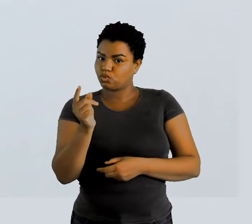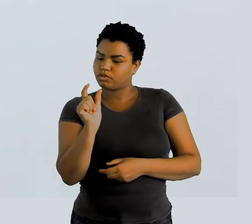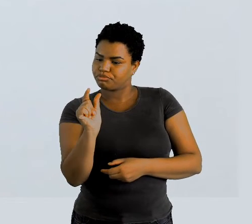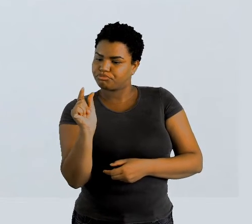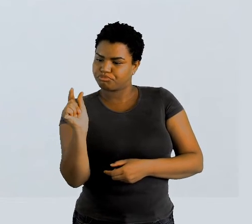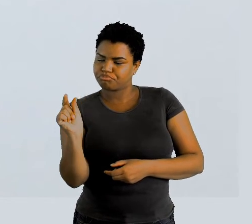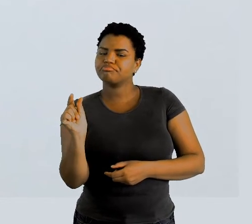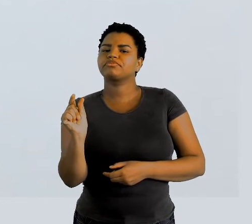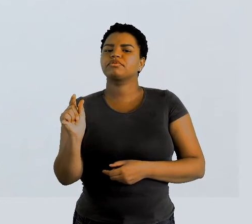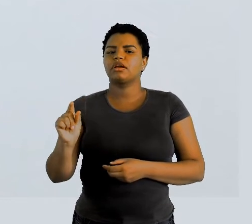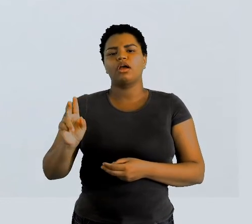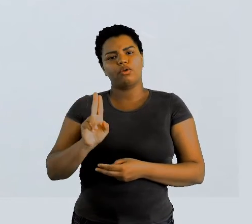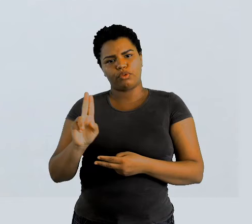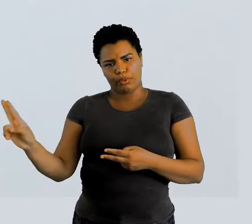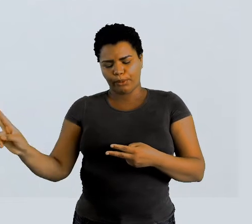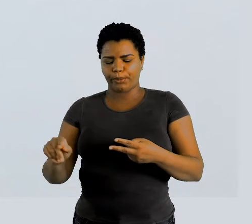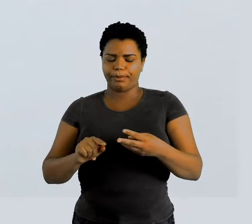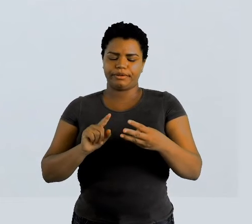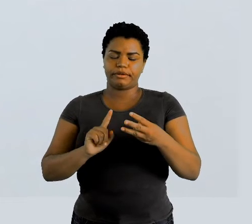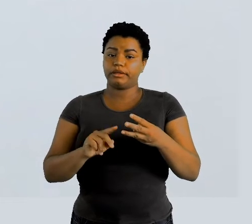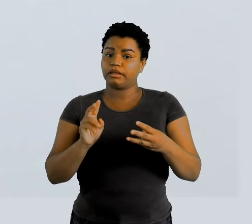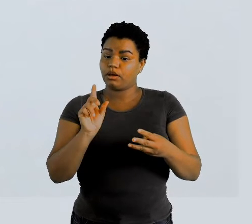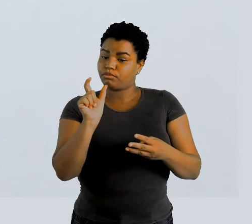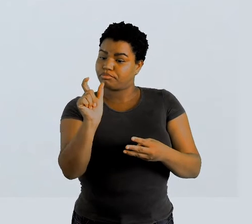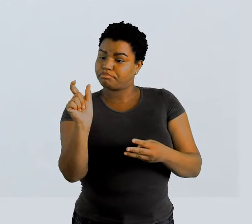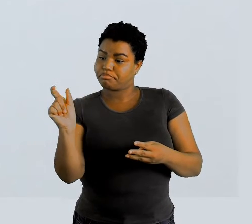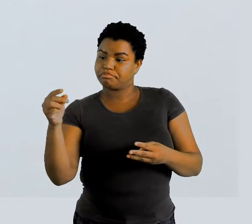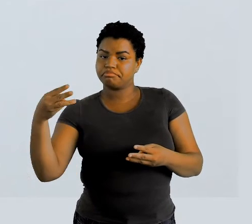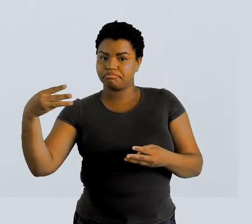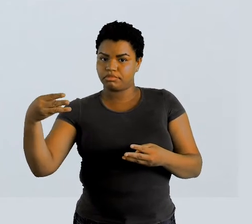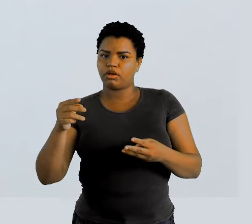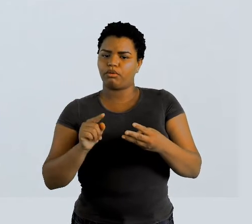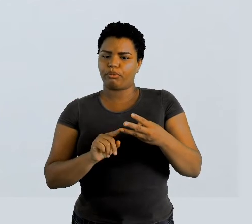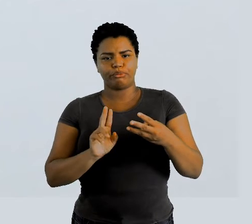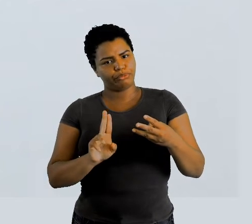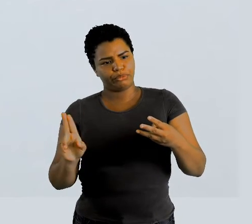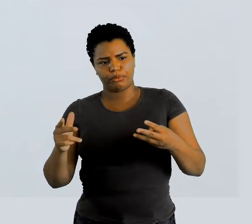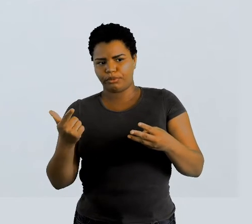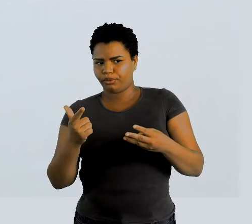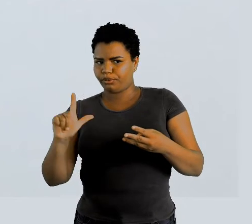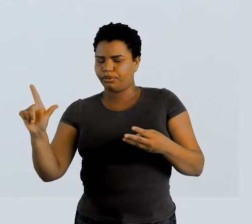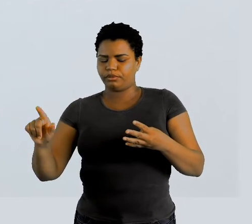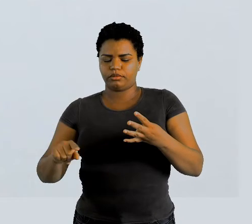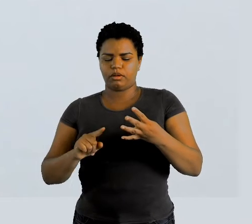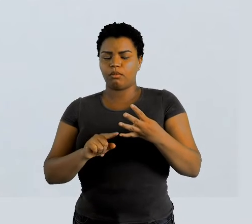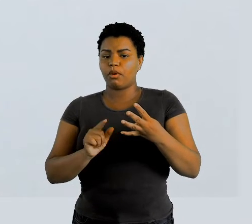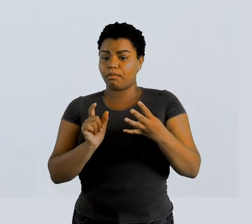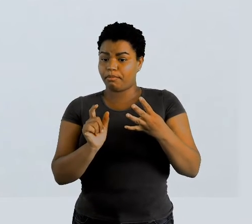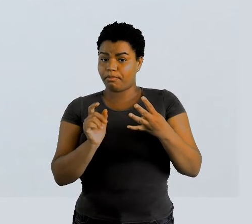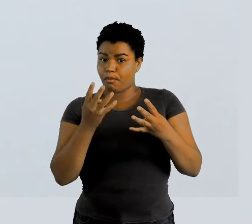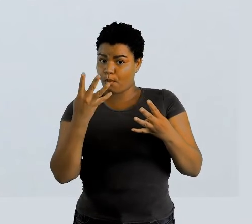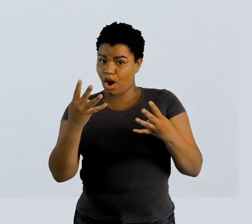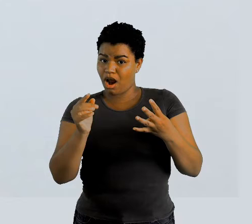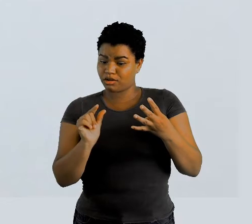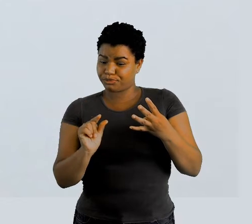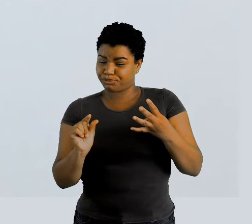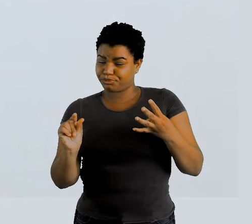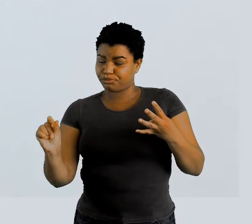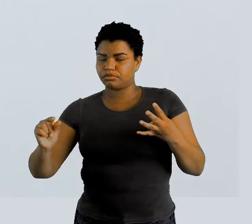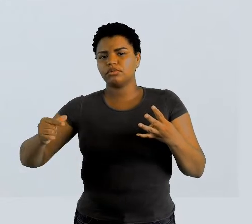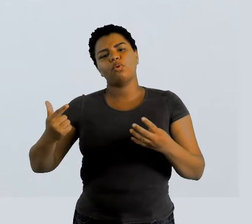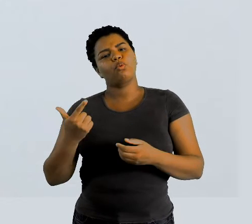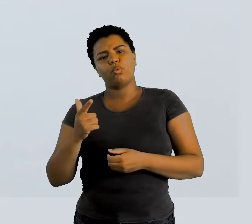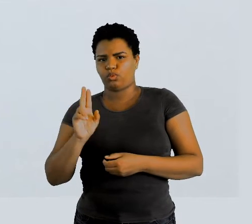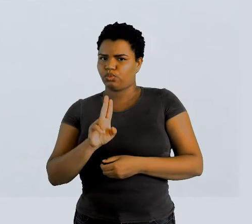aquela que tem três outro nome aquela que tem quatro sílabas ou mais outro nome